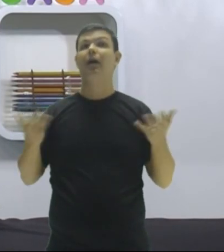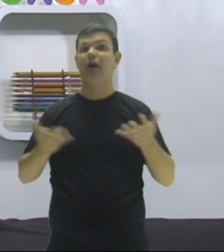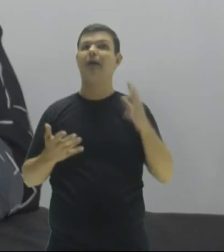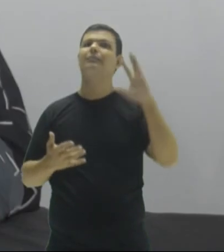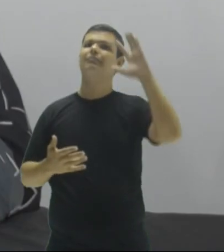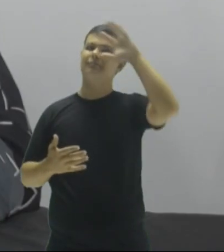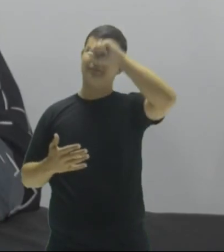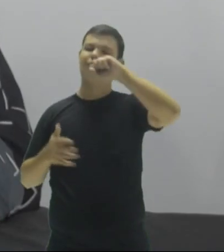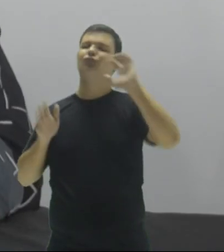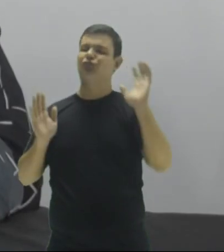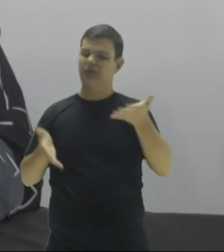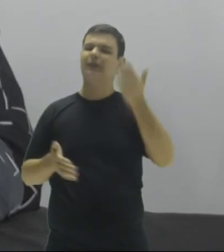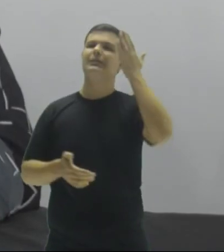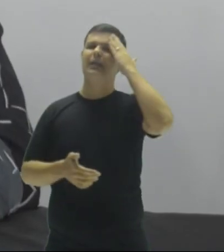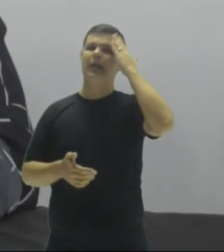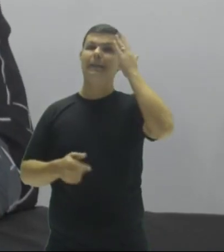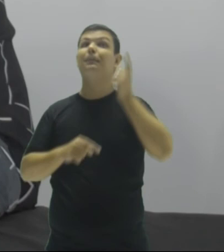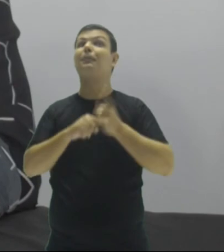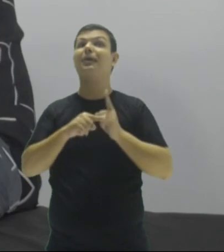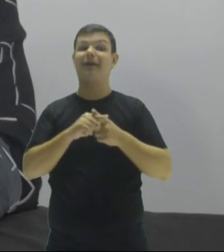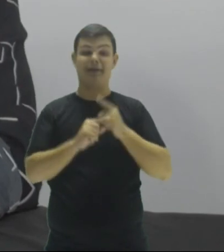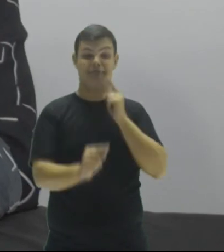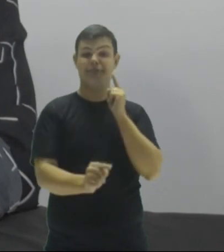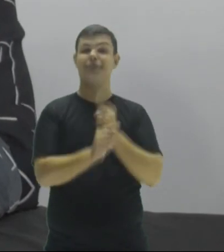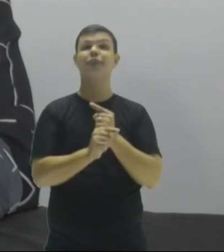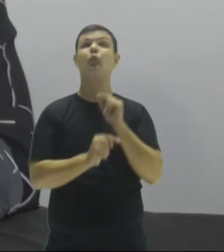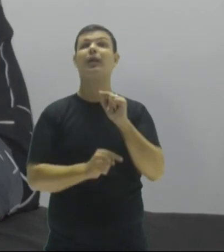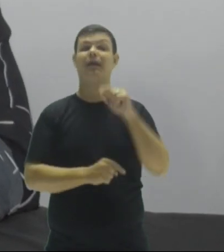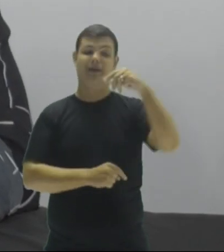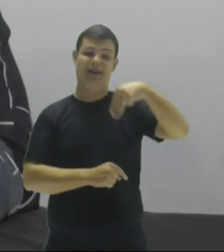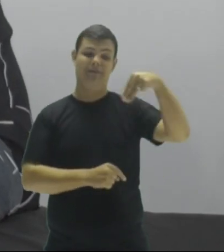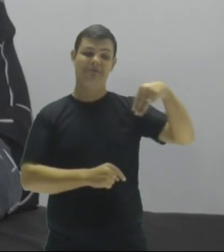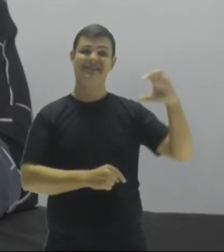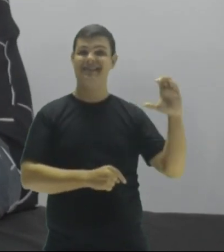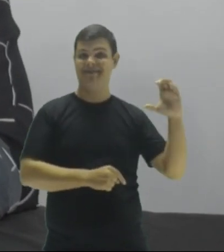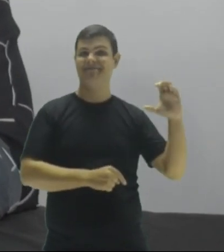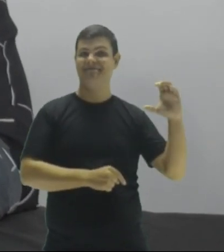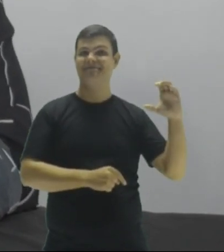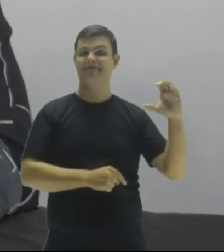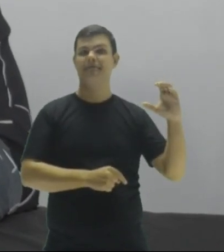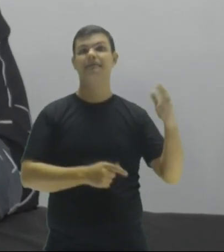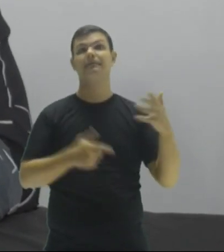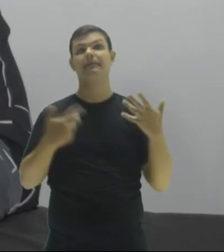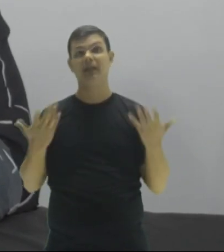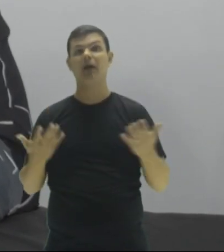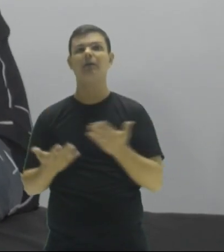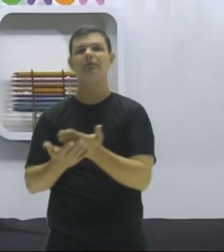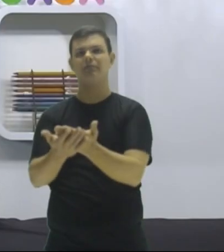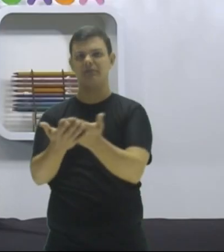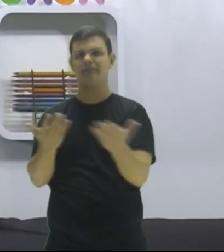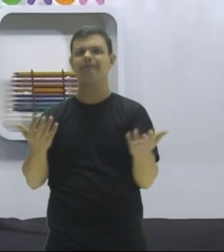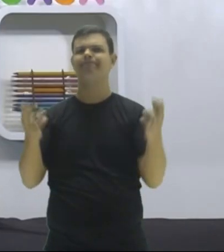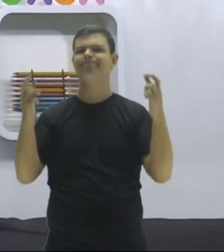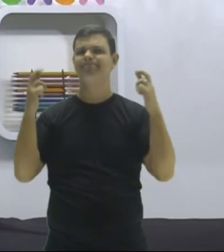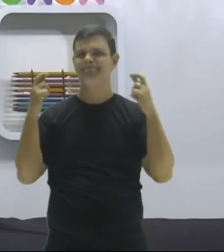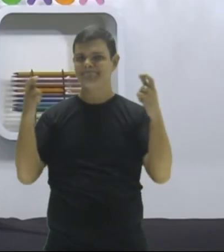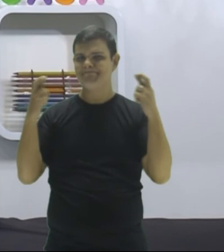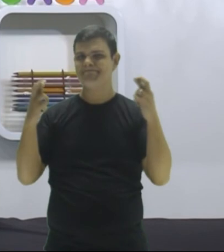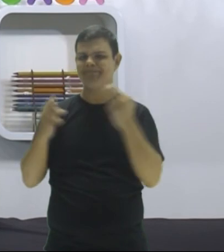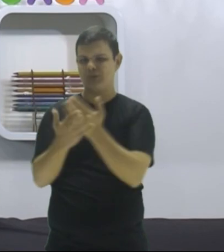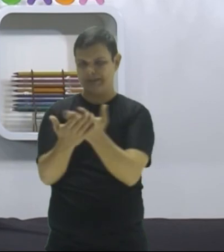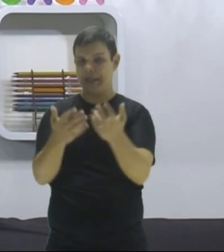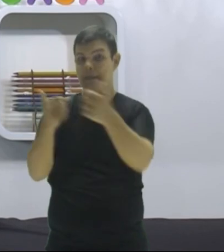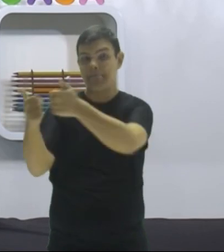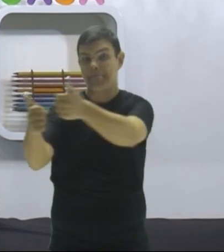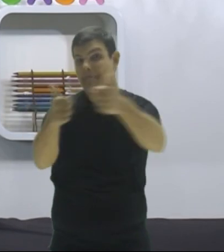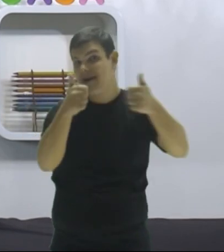saber resolver esses problemas. Por quê? Porque eu já trabalhei o MC, tá ok? Então, pessoal, eu espero que todo mundo esteja